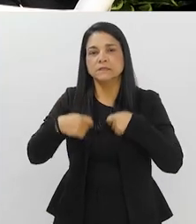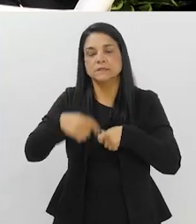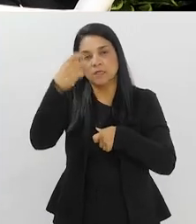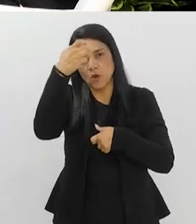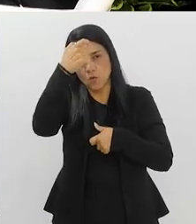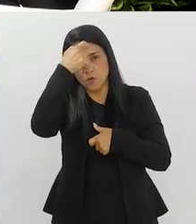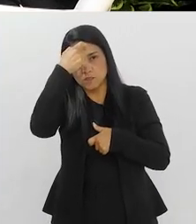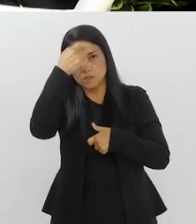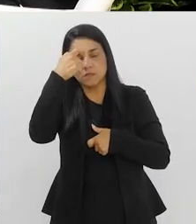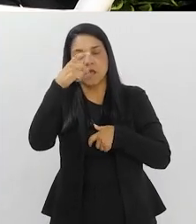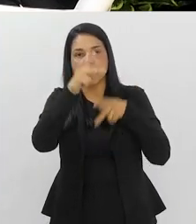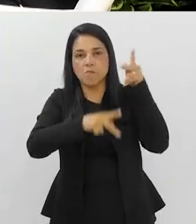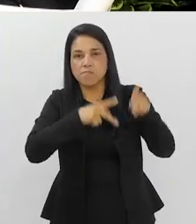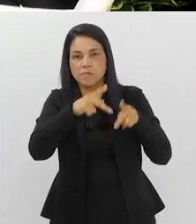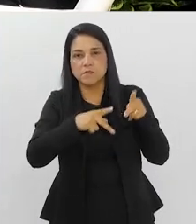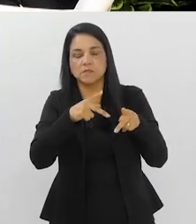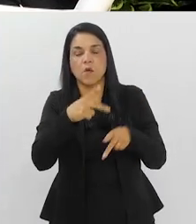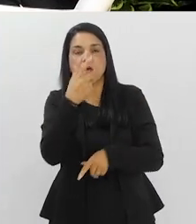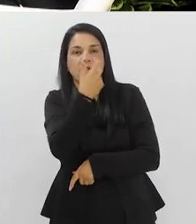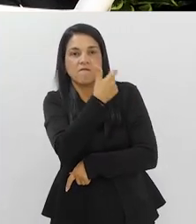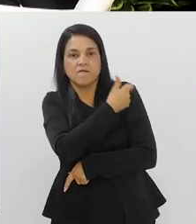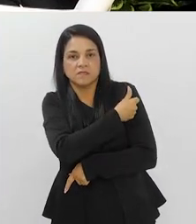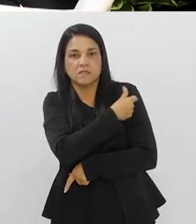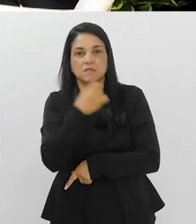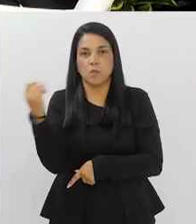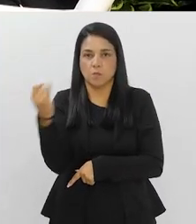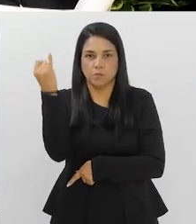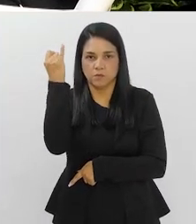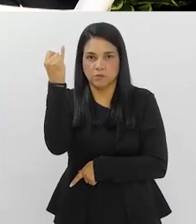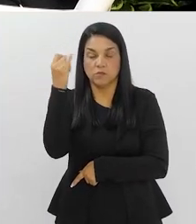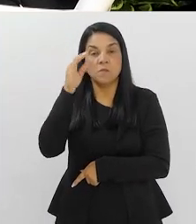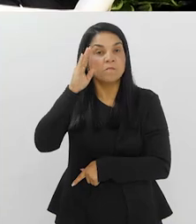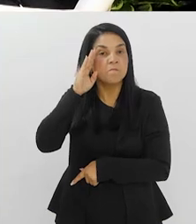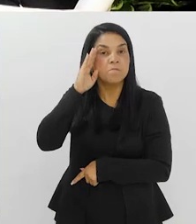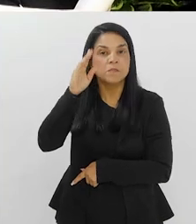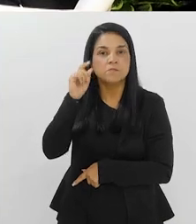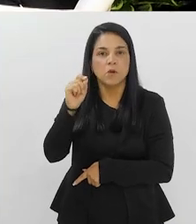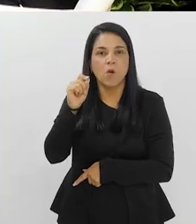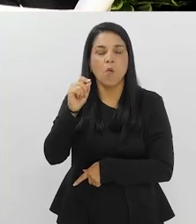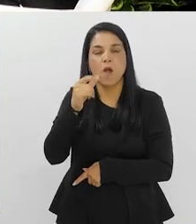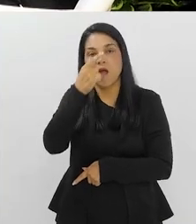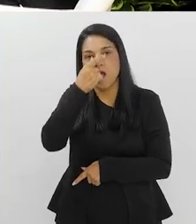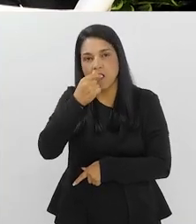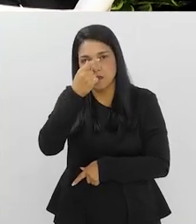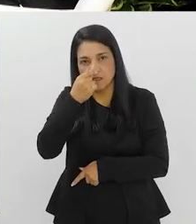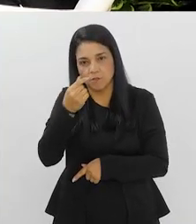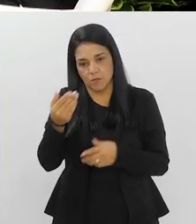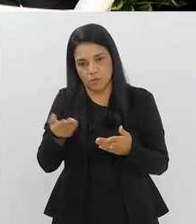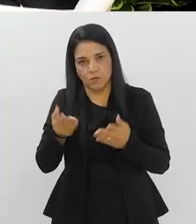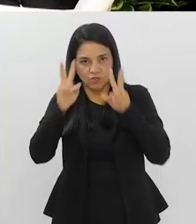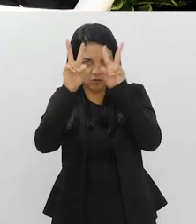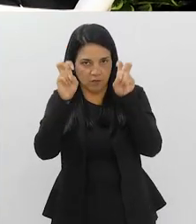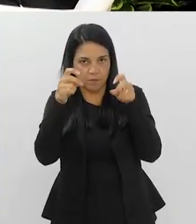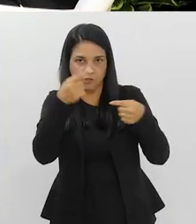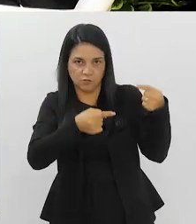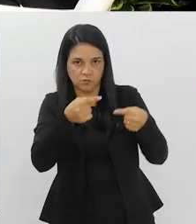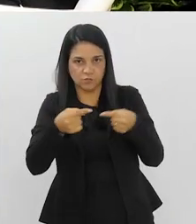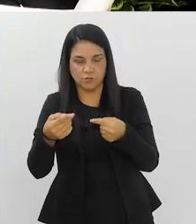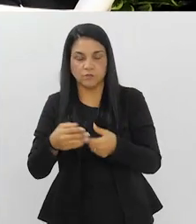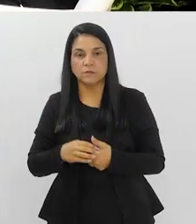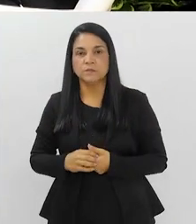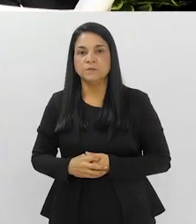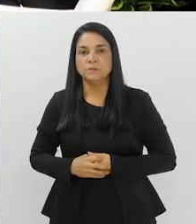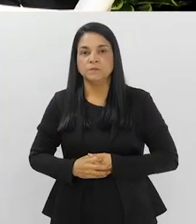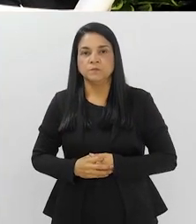para conscientizar a população da importância da vacinação, principalmente em relação à gripe, que é o que a gente está tratando mais aqui